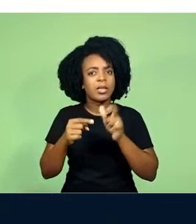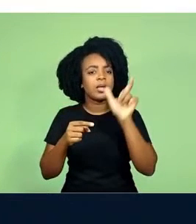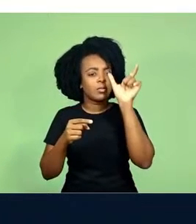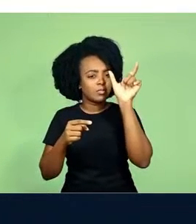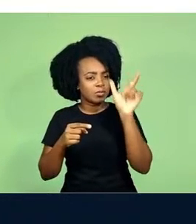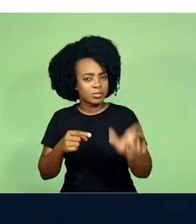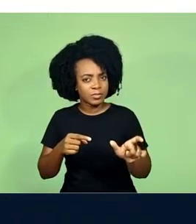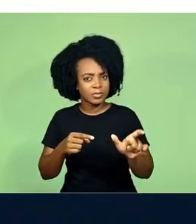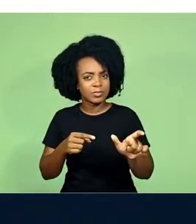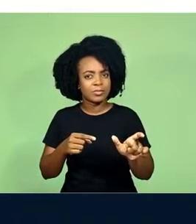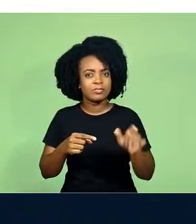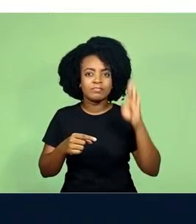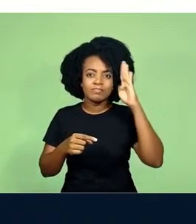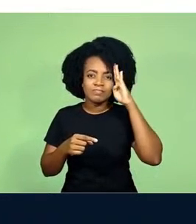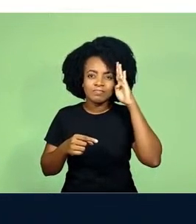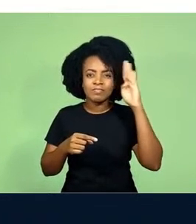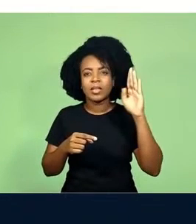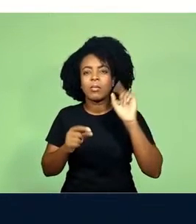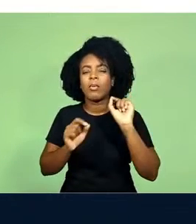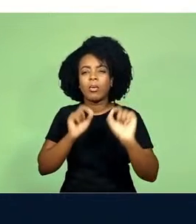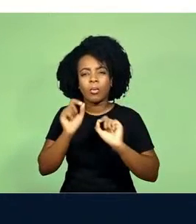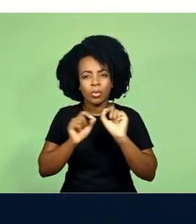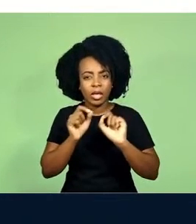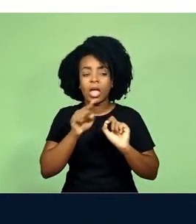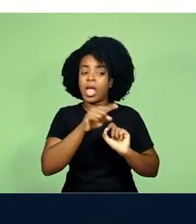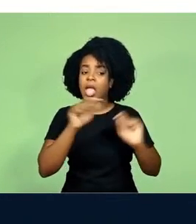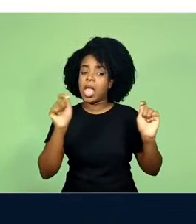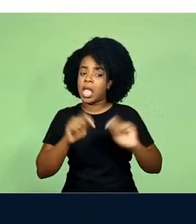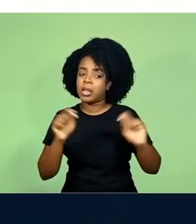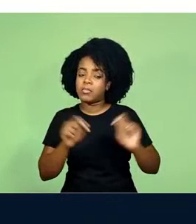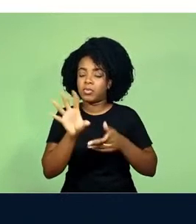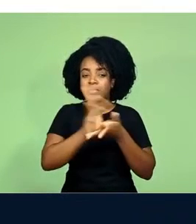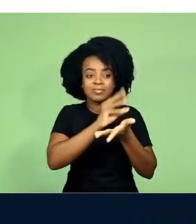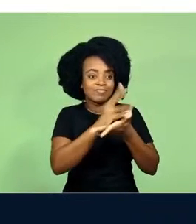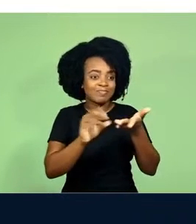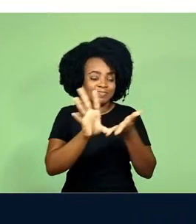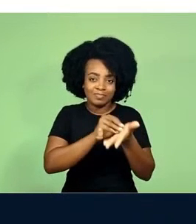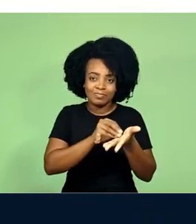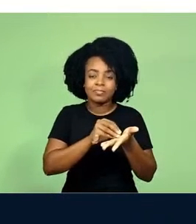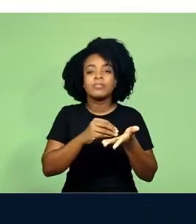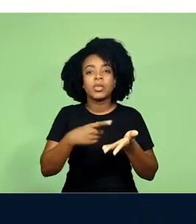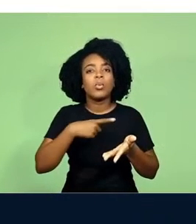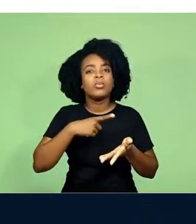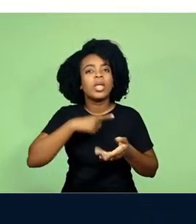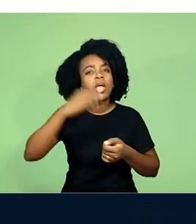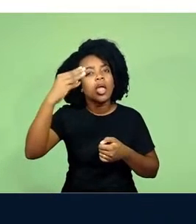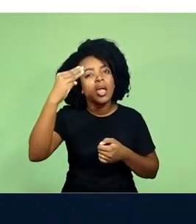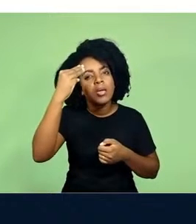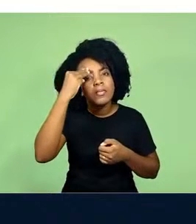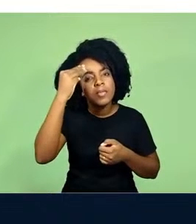personagem Rick, do Harrison Ford, de que talvez ele seja um replicante, essas memórias